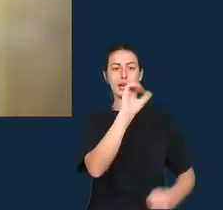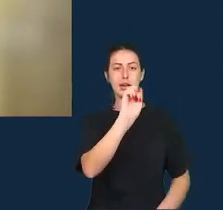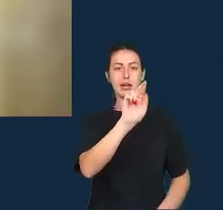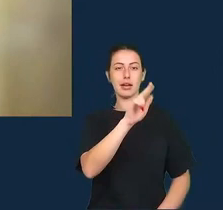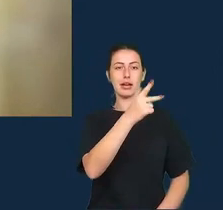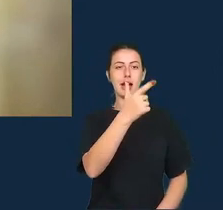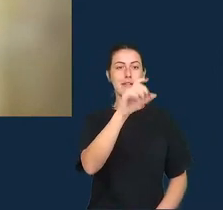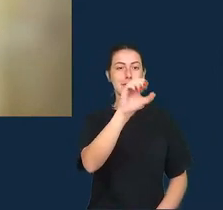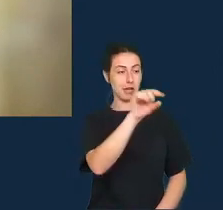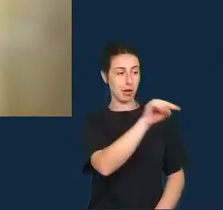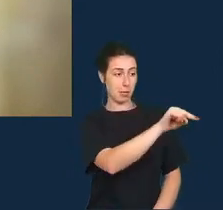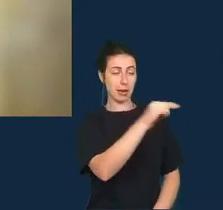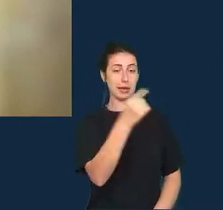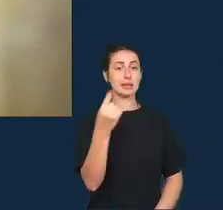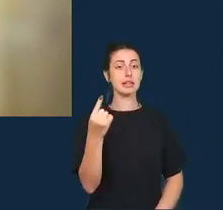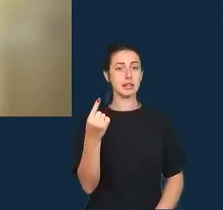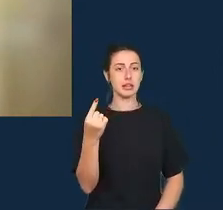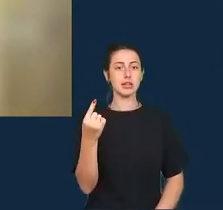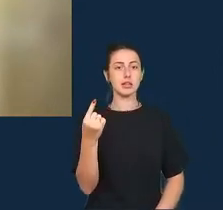seja as usinas de carvão